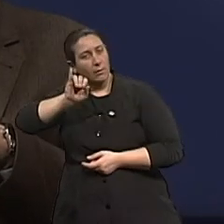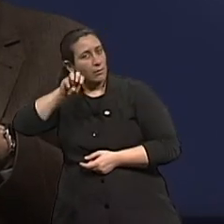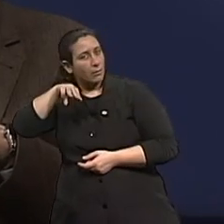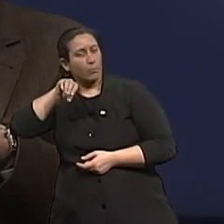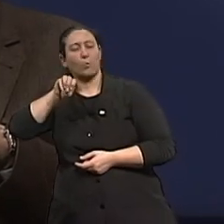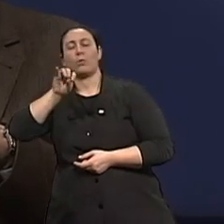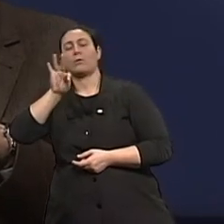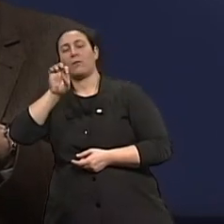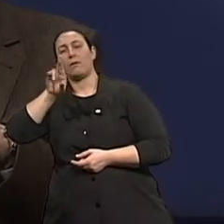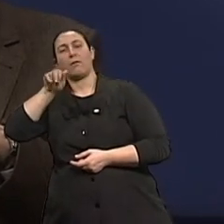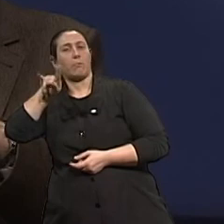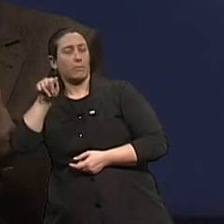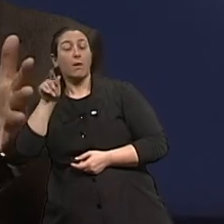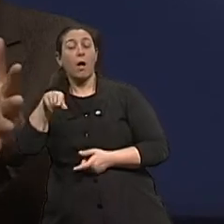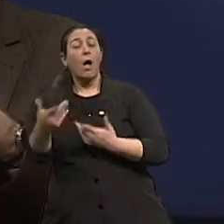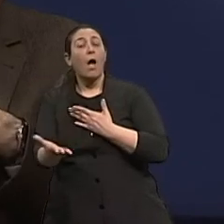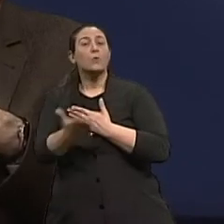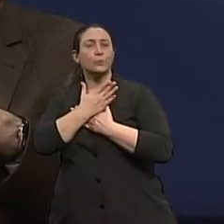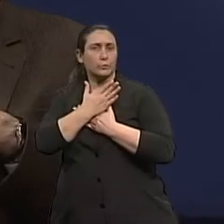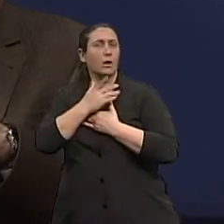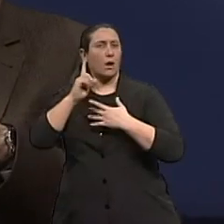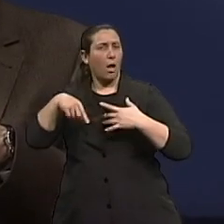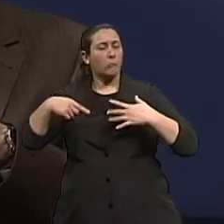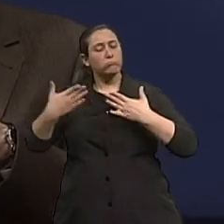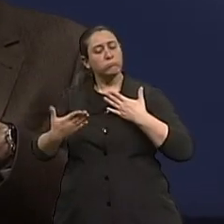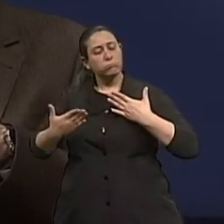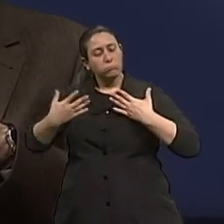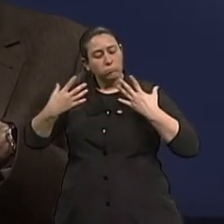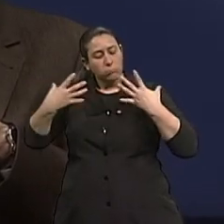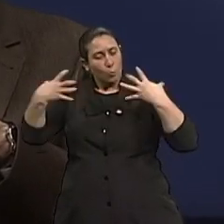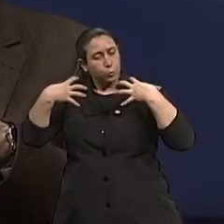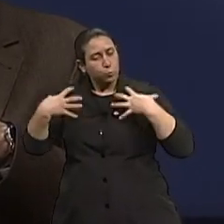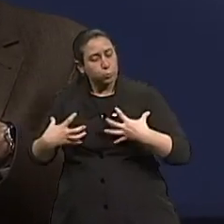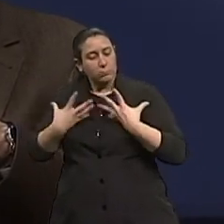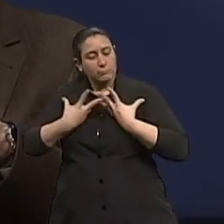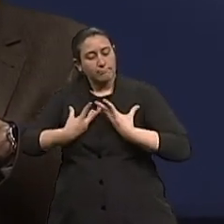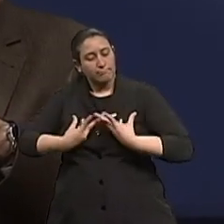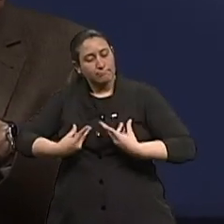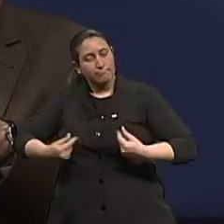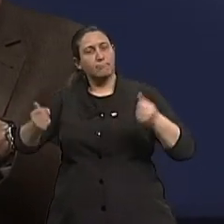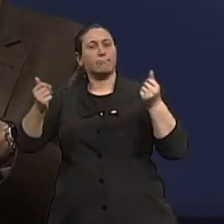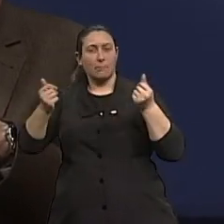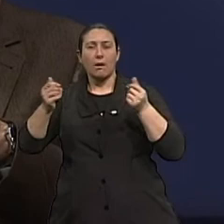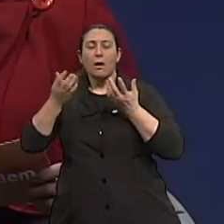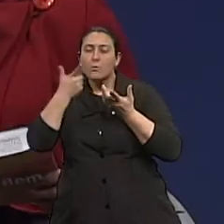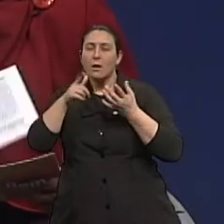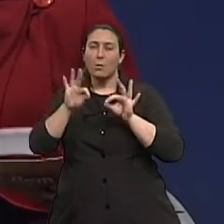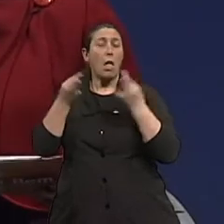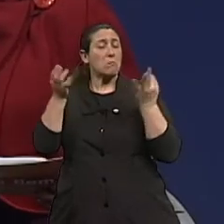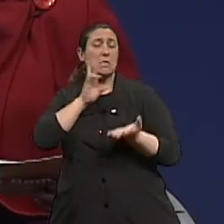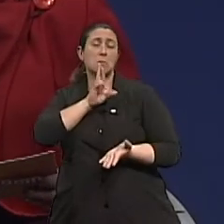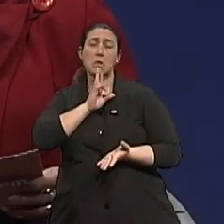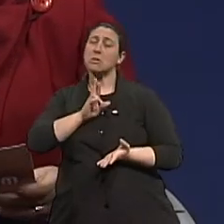focos, então, de novos tratamentos e com respostas hoje muito interessantes. Claro,